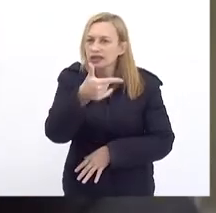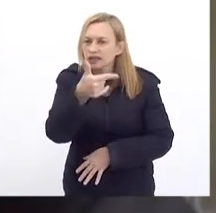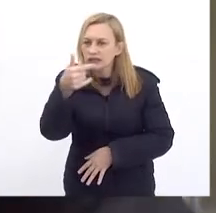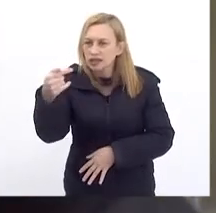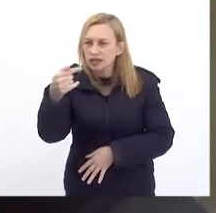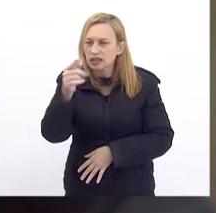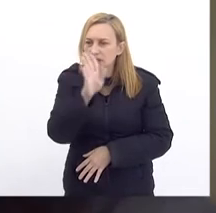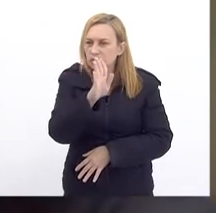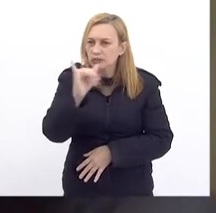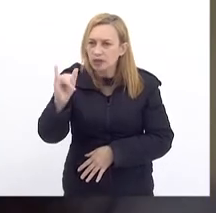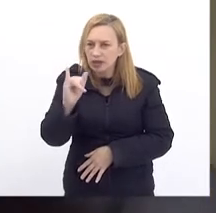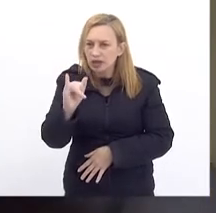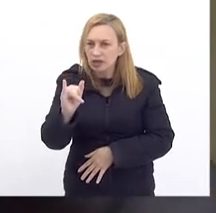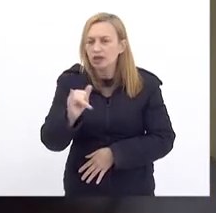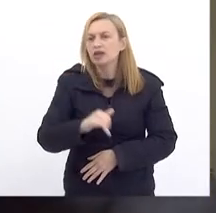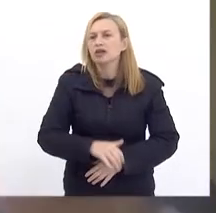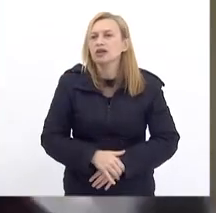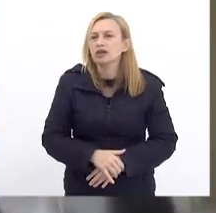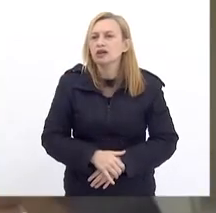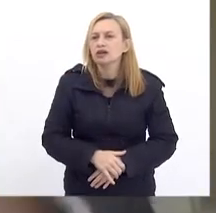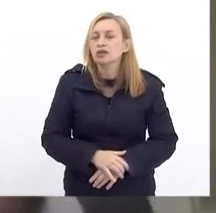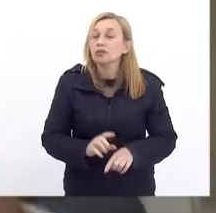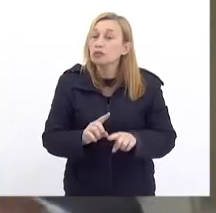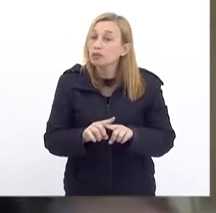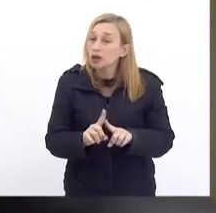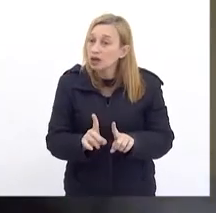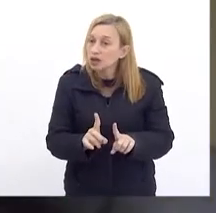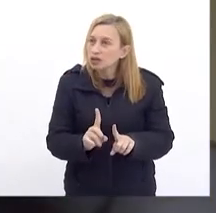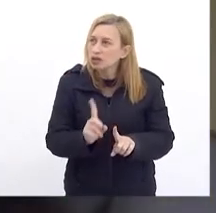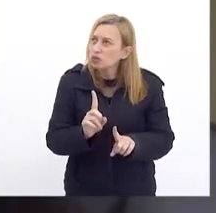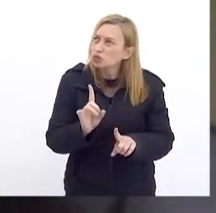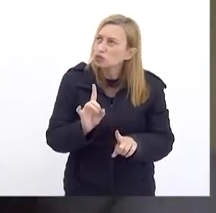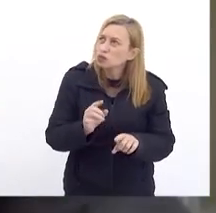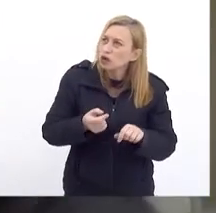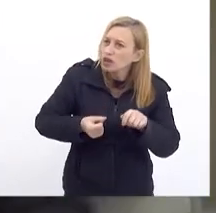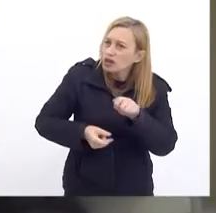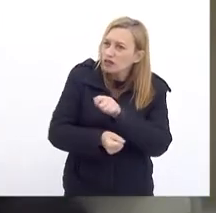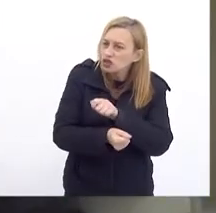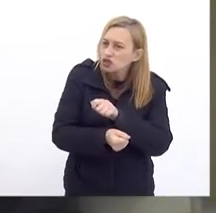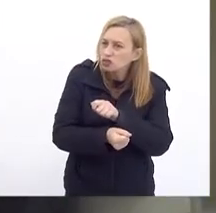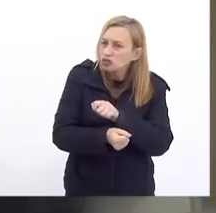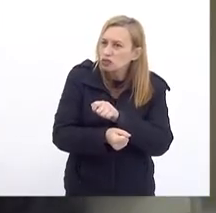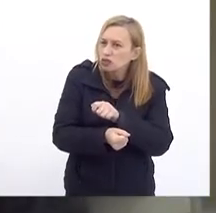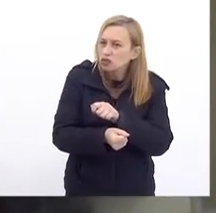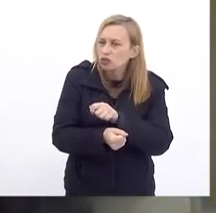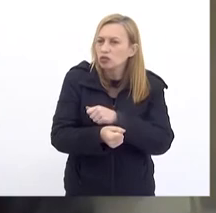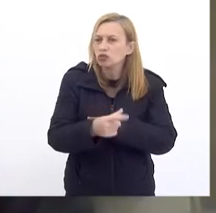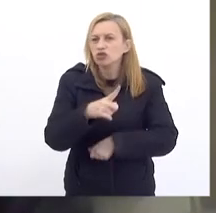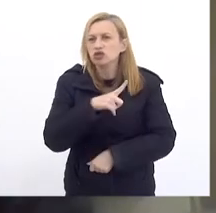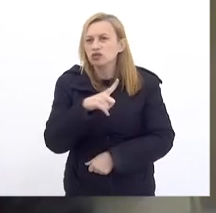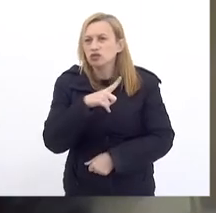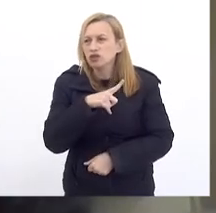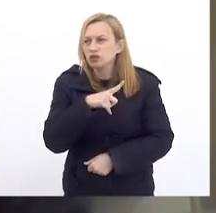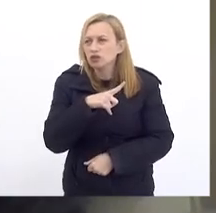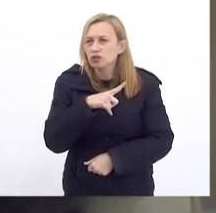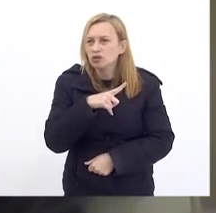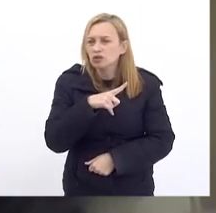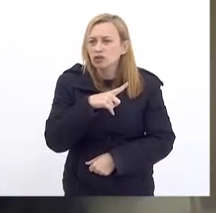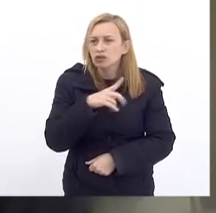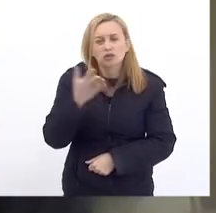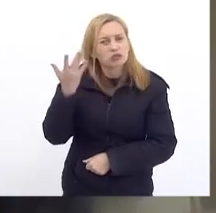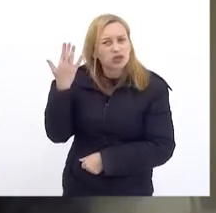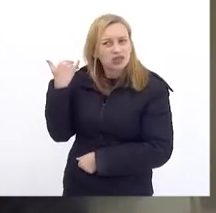bilhões De reais Mas não São investimentos Como tivemos No nosso